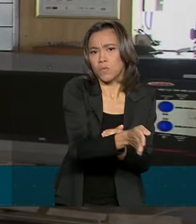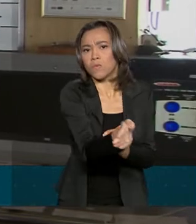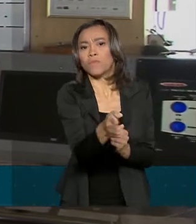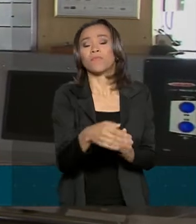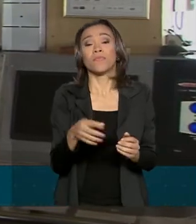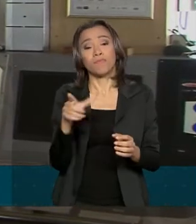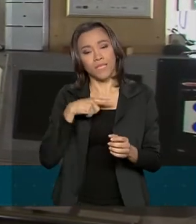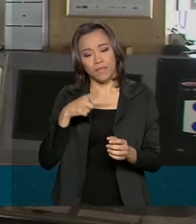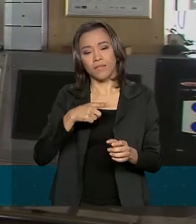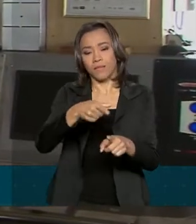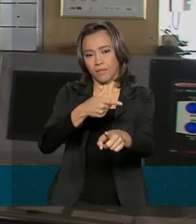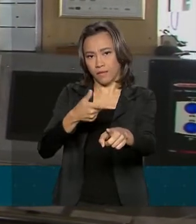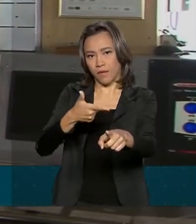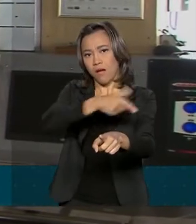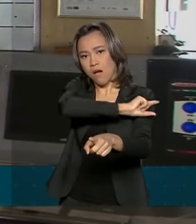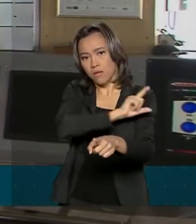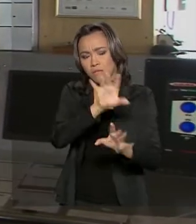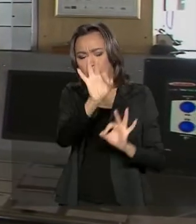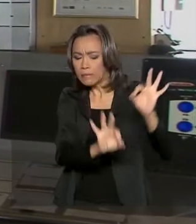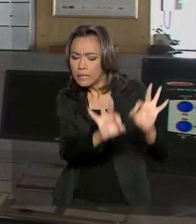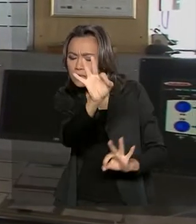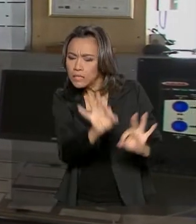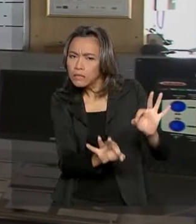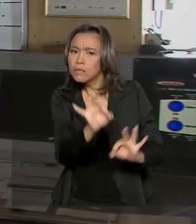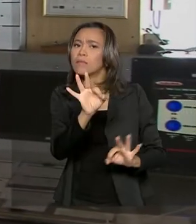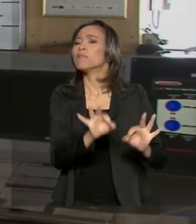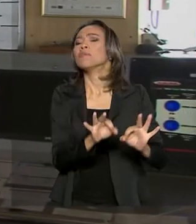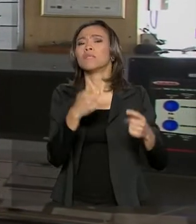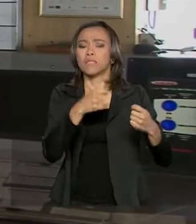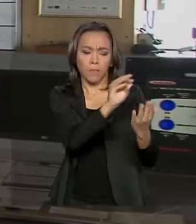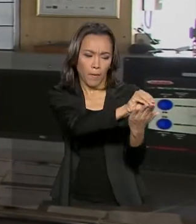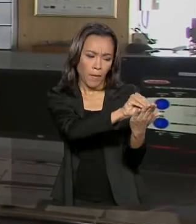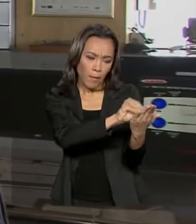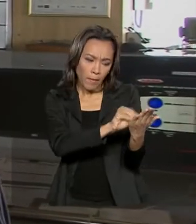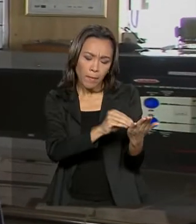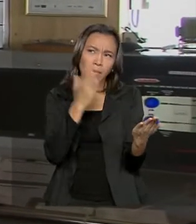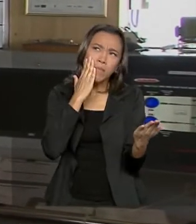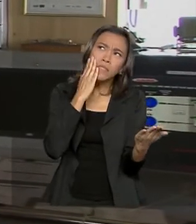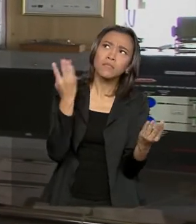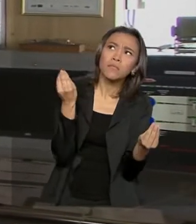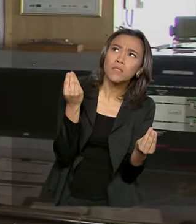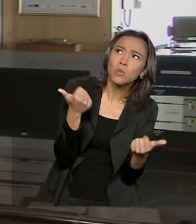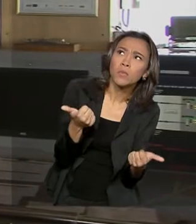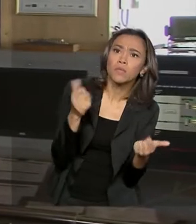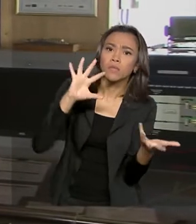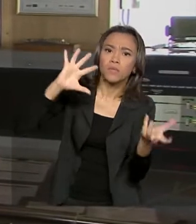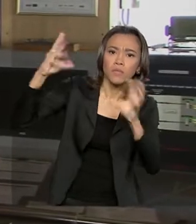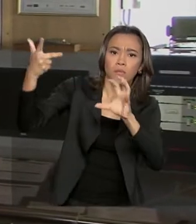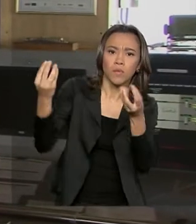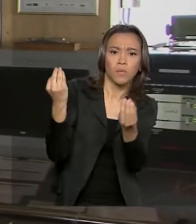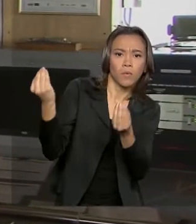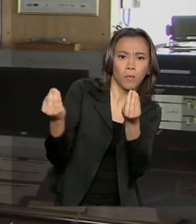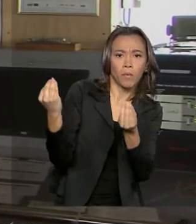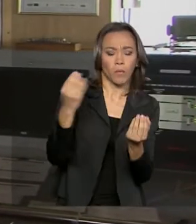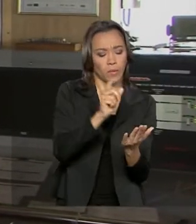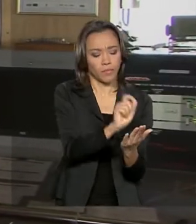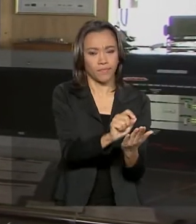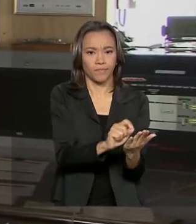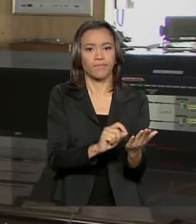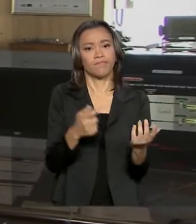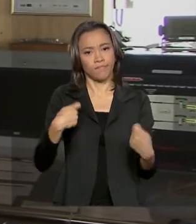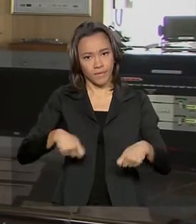planejamento, desde que a gente faz briefings meteorológicos diários, acompanha as previsões